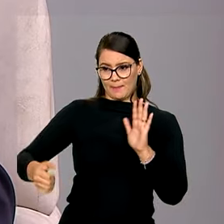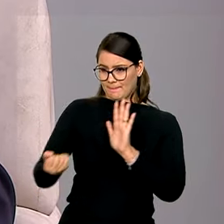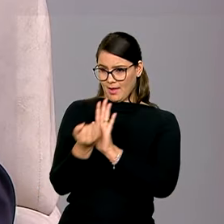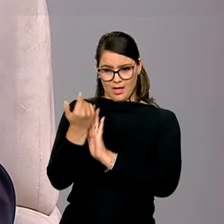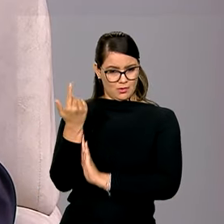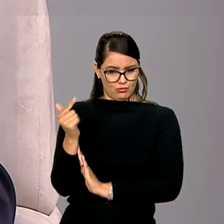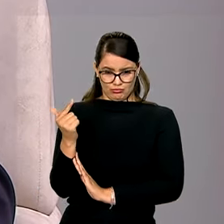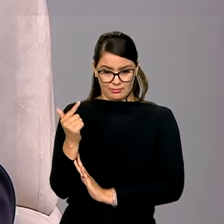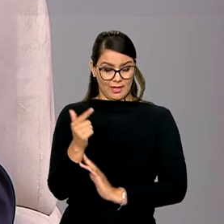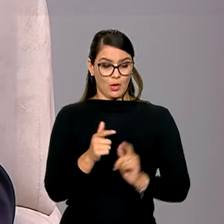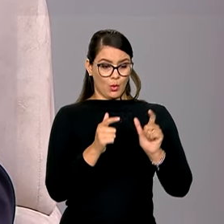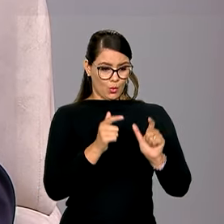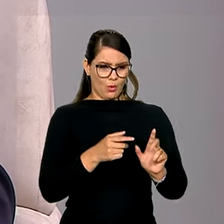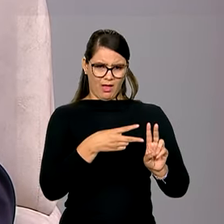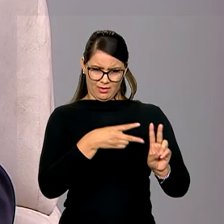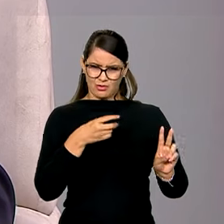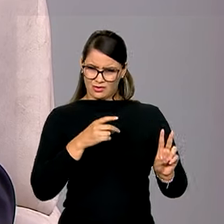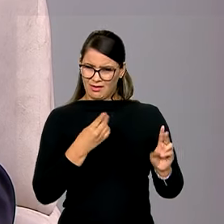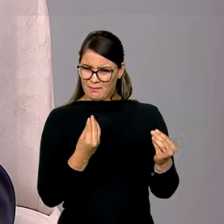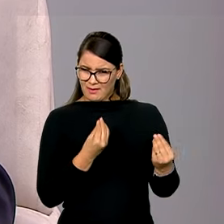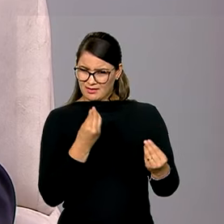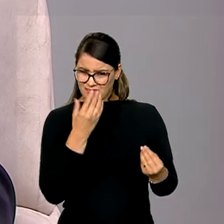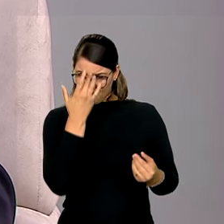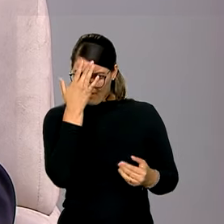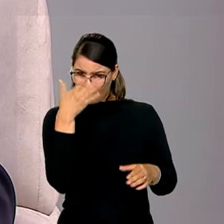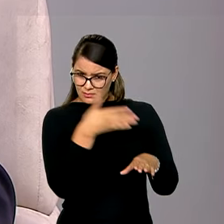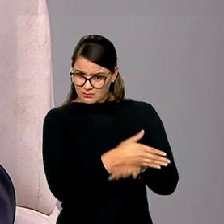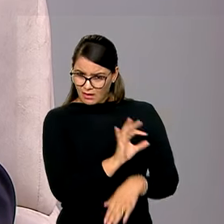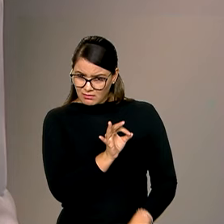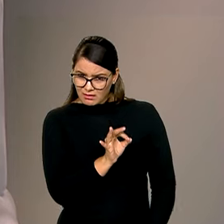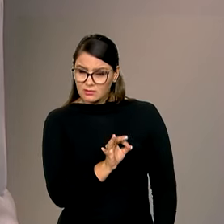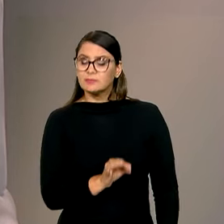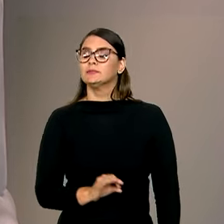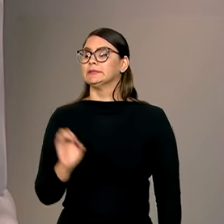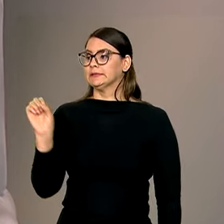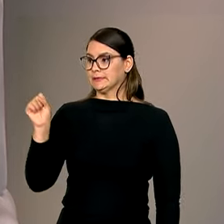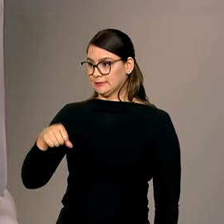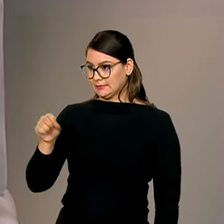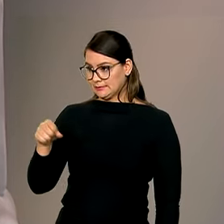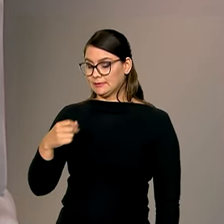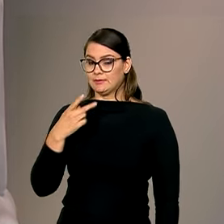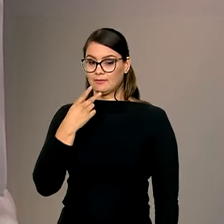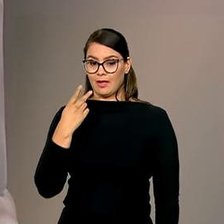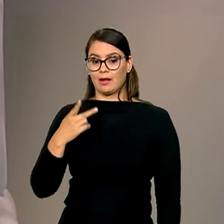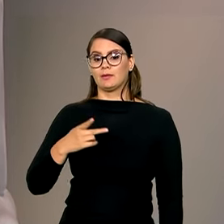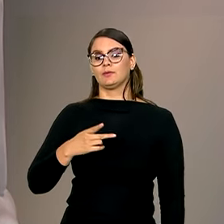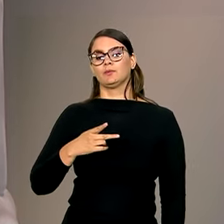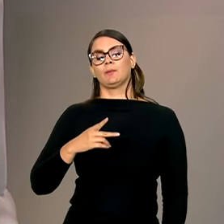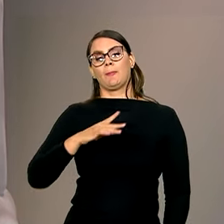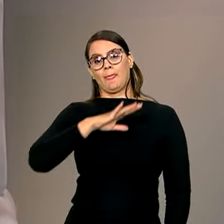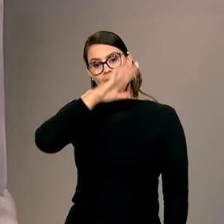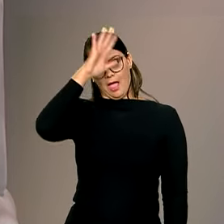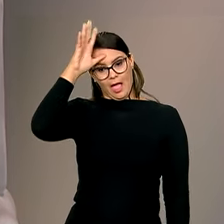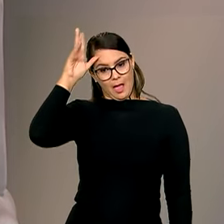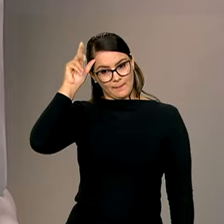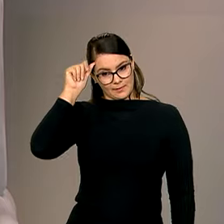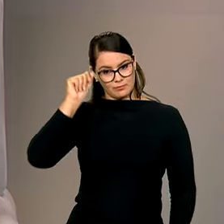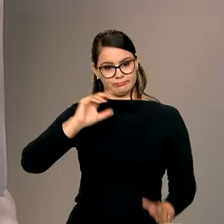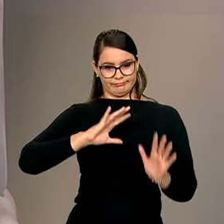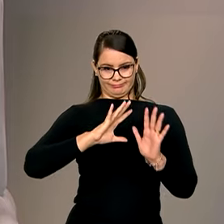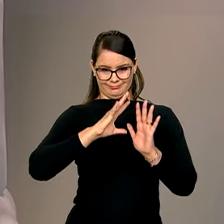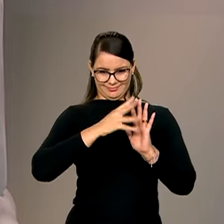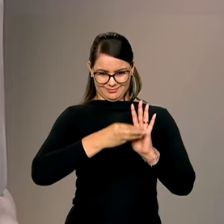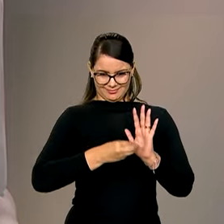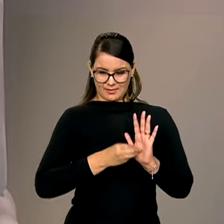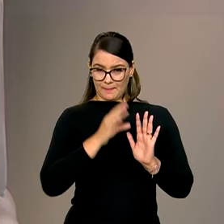as terras indígenas são mais vulneráveis a esse crime? Sim. Nós estamos falando da Amazônia. A Amazônia é a maior floresta tropical do